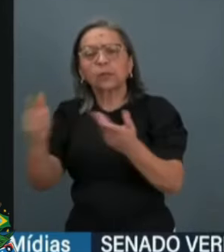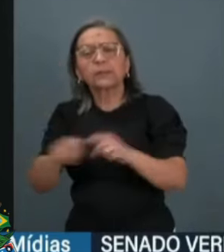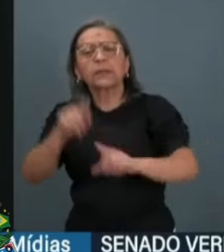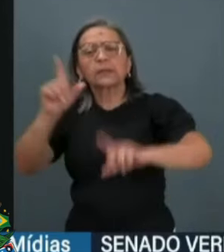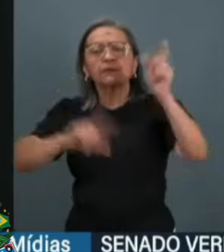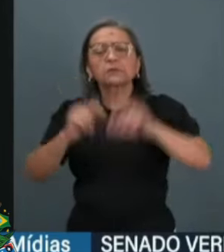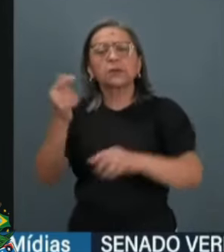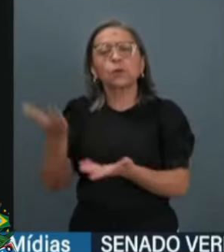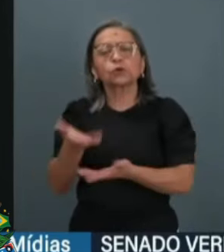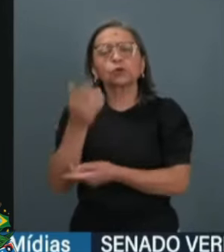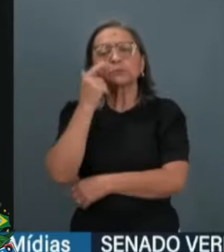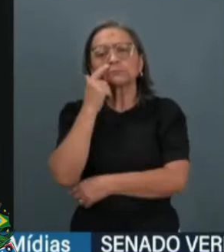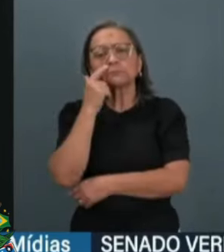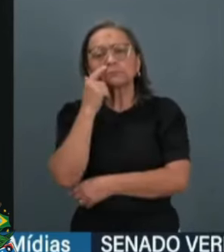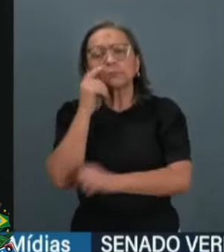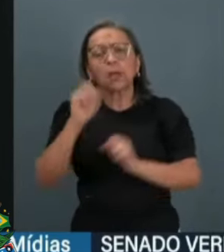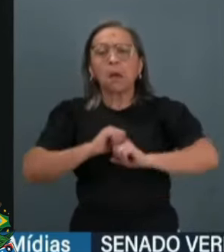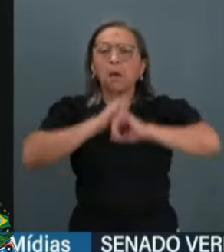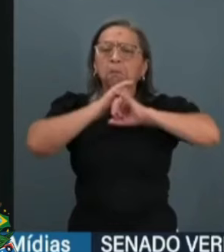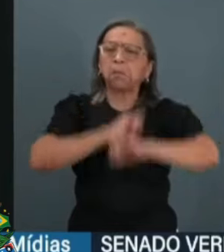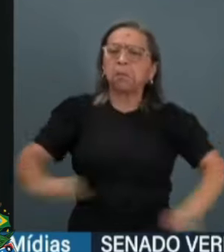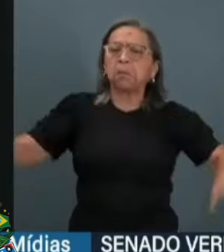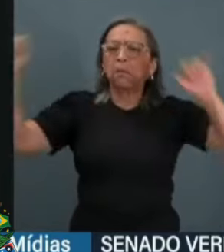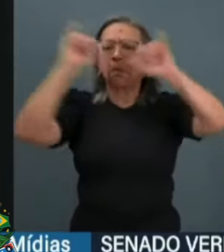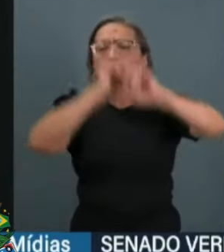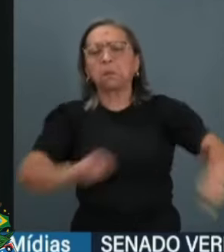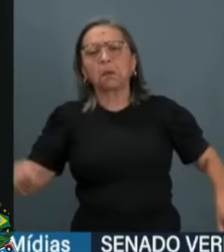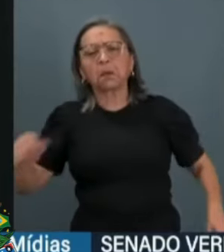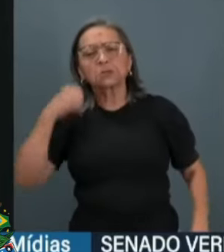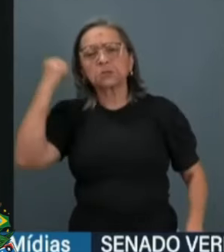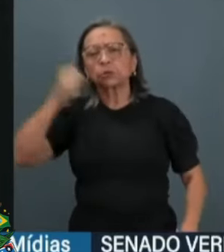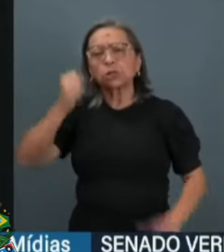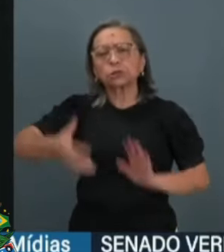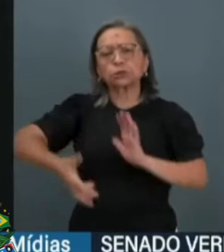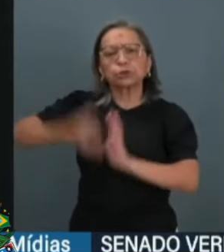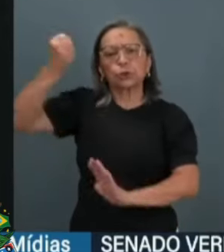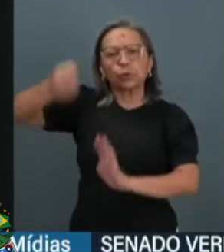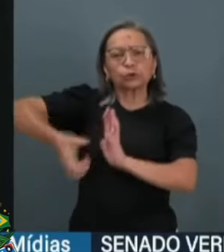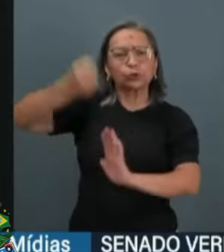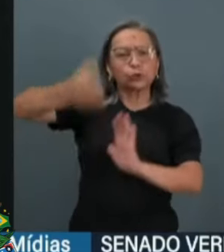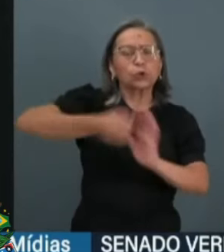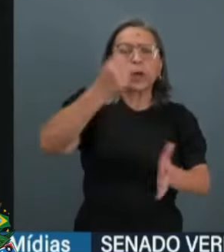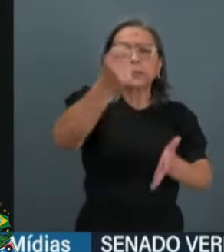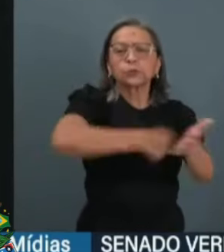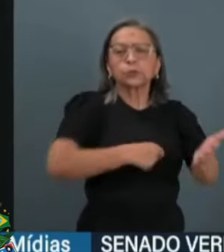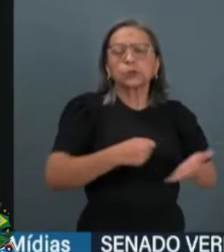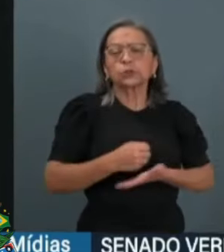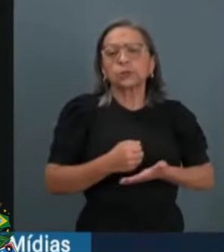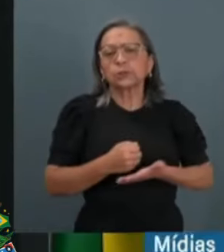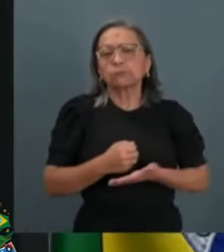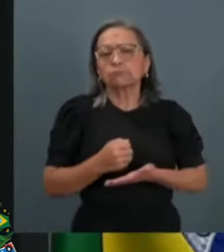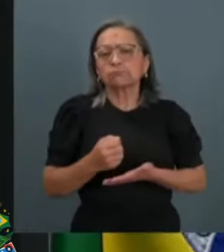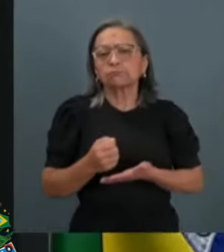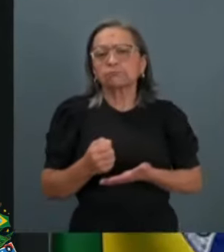noticiando que senadores retiraram a assinatura de apoiamento ao processo de impeachment.